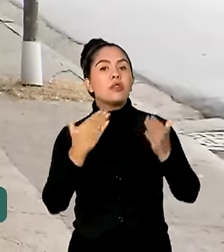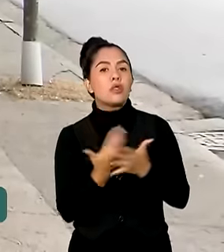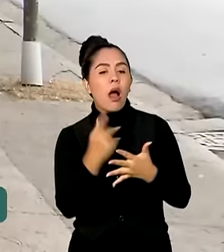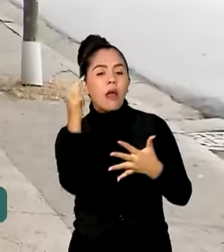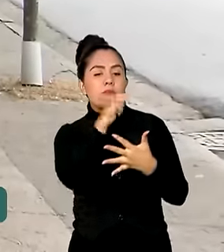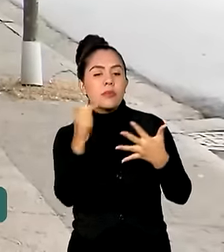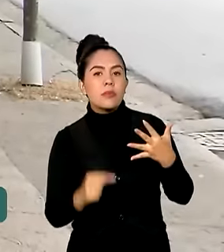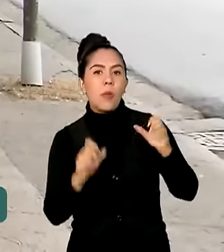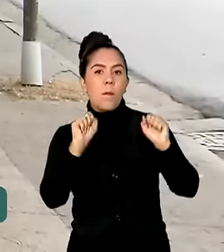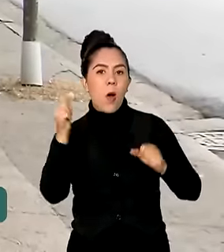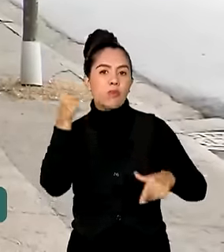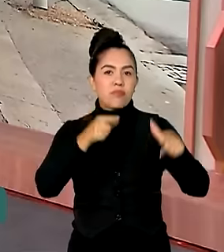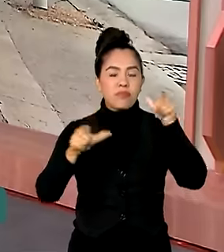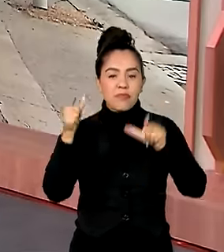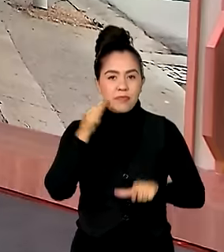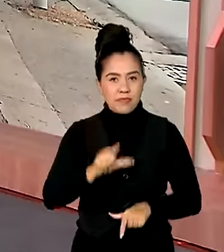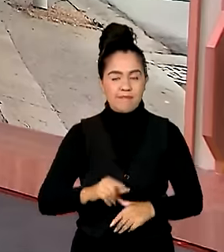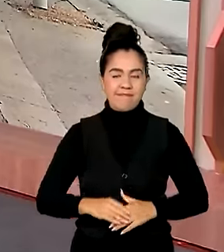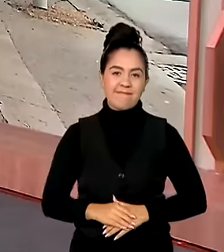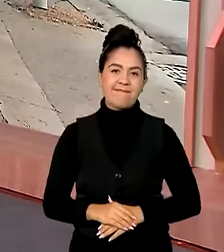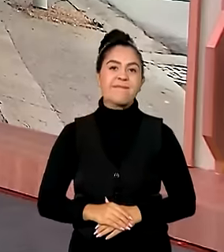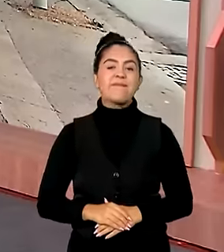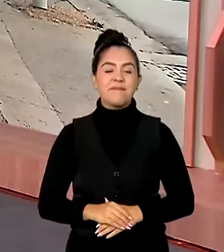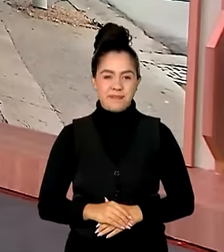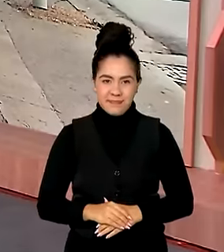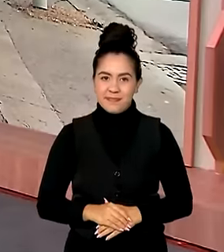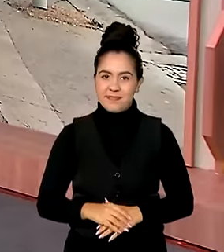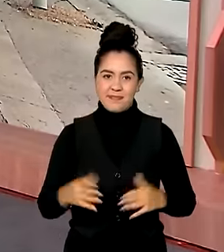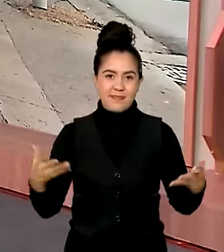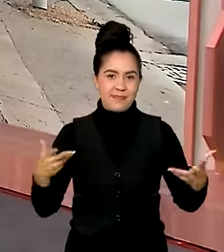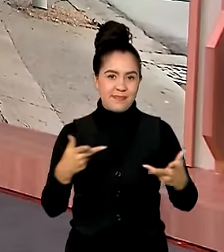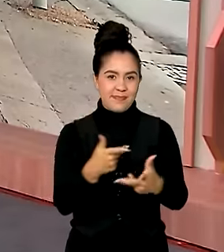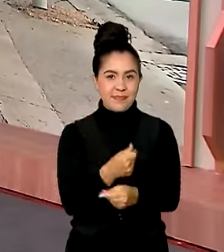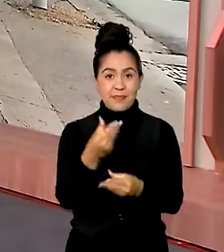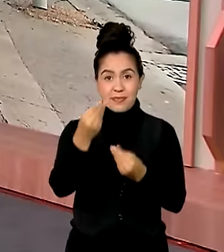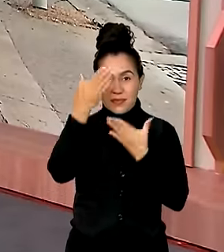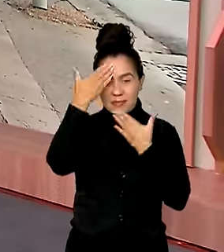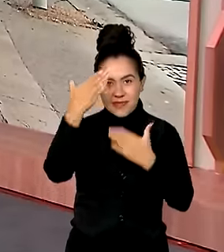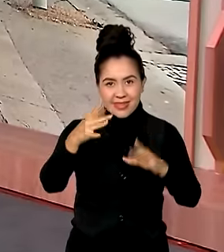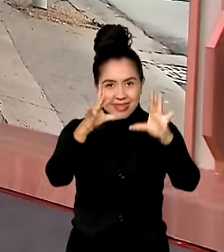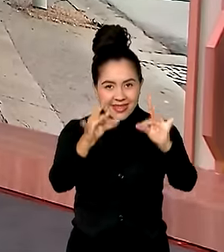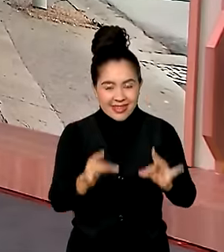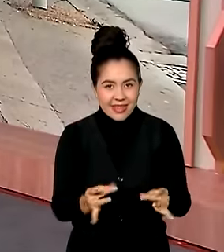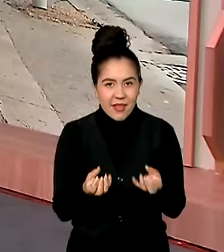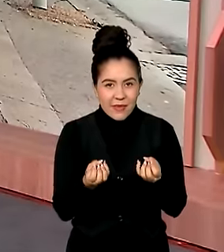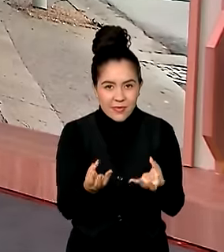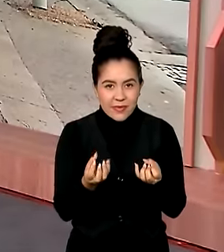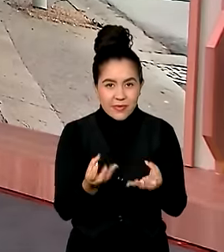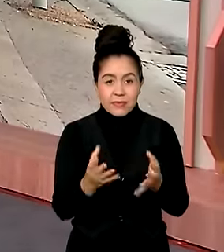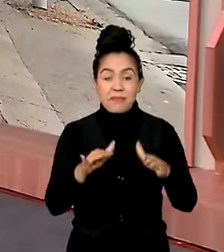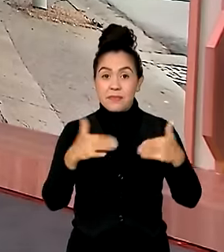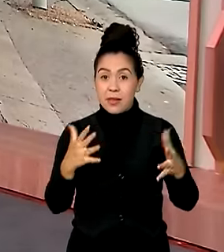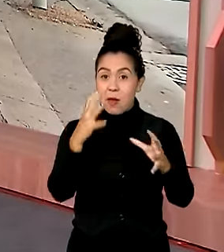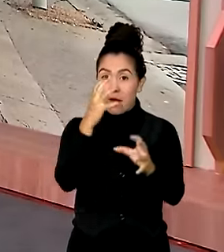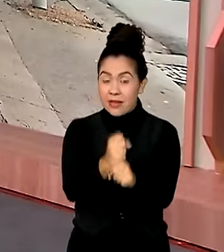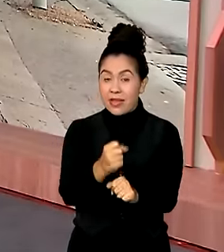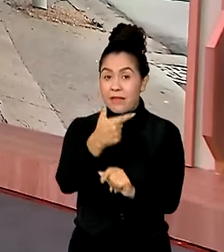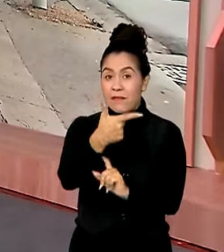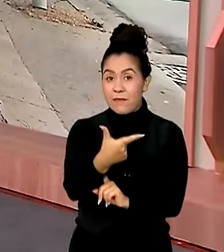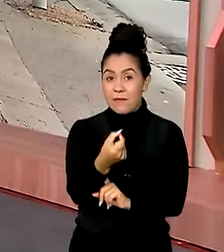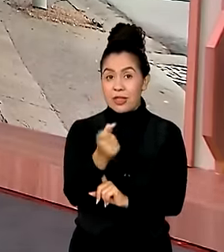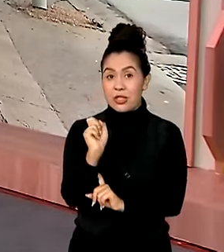contempladas. Carine. Maravilha, Dimas! Obrigada pelas informações. Então, é isso. São 20 mil